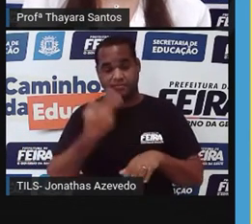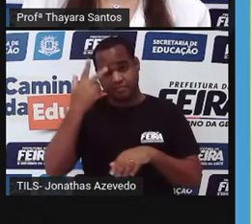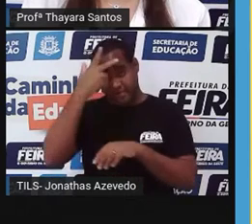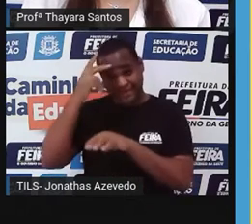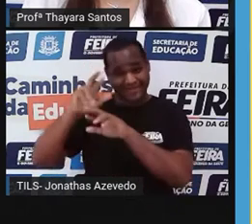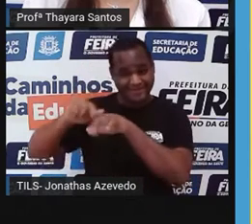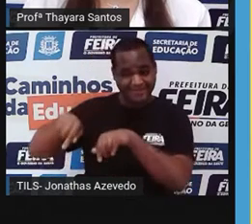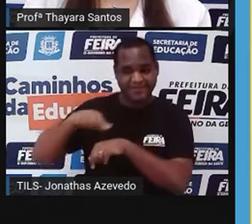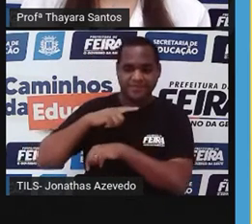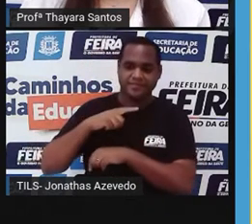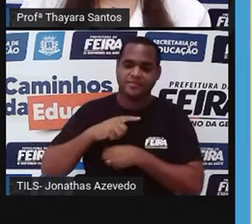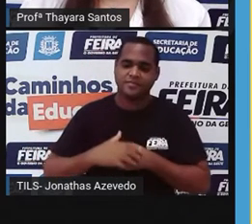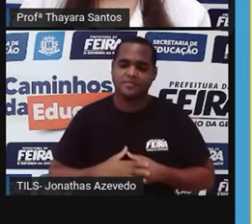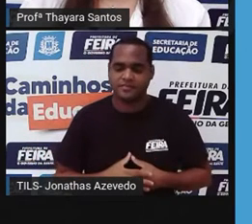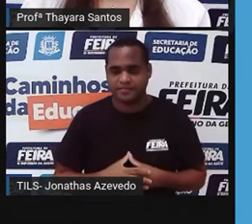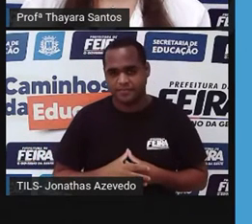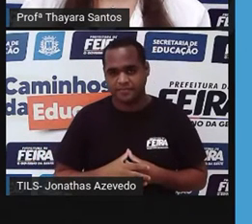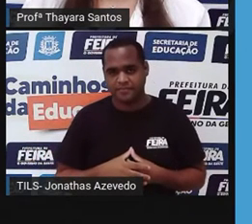influenciando ali.